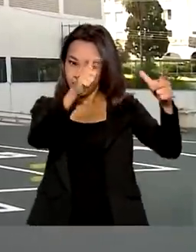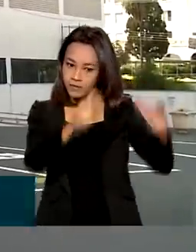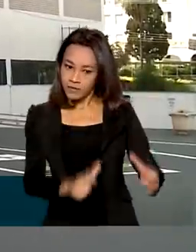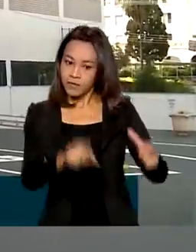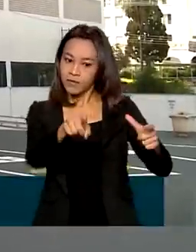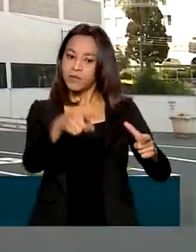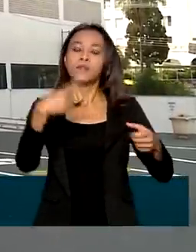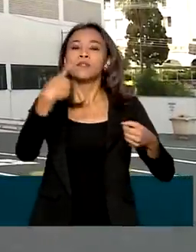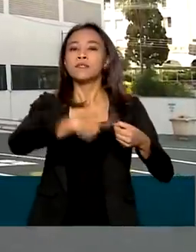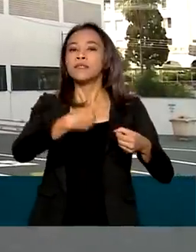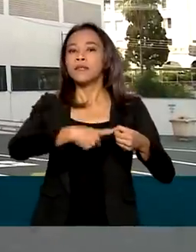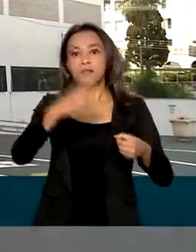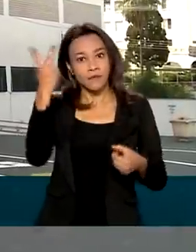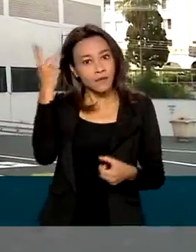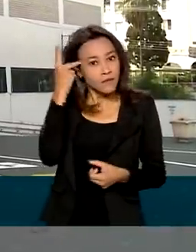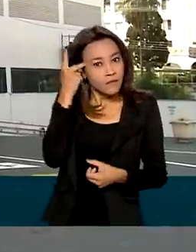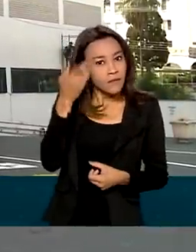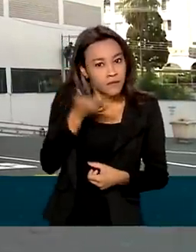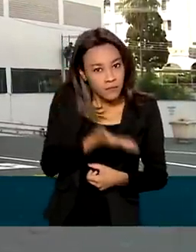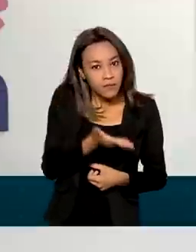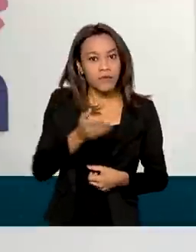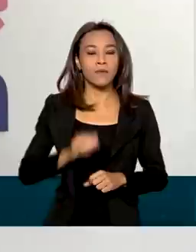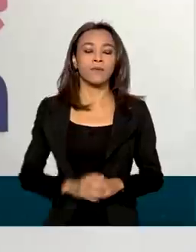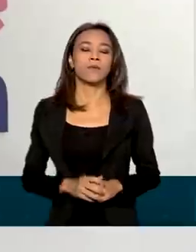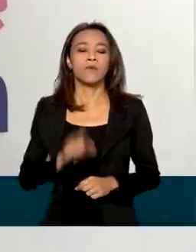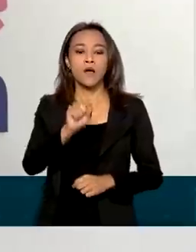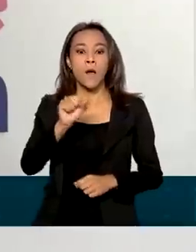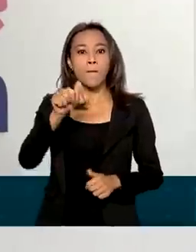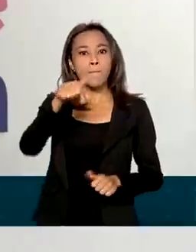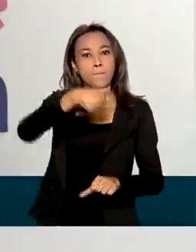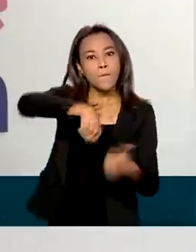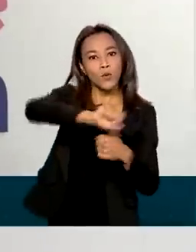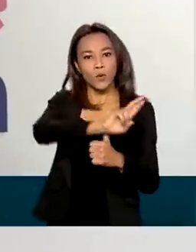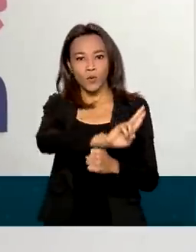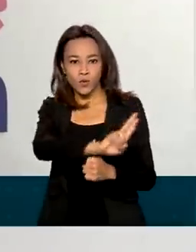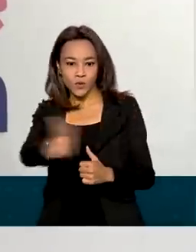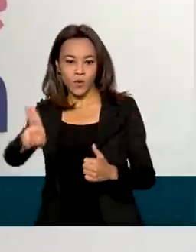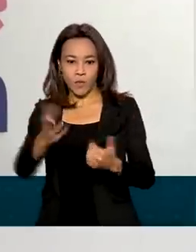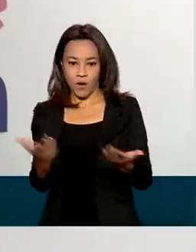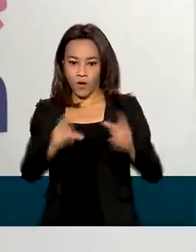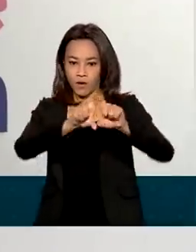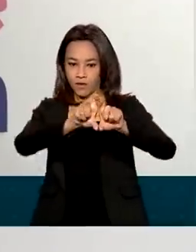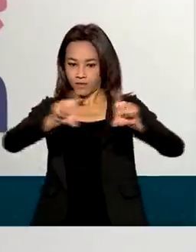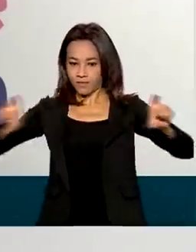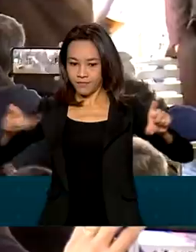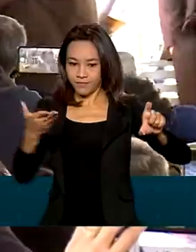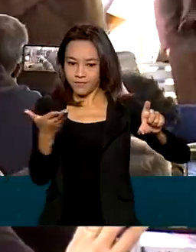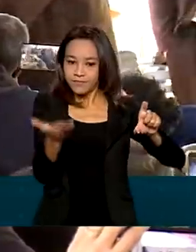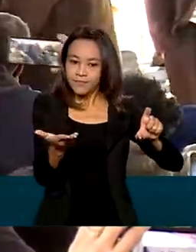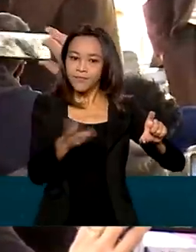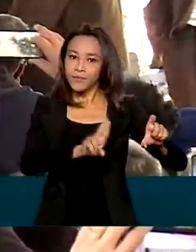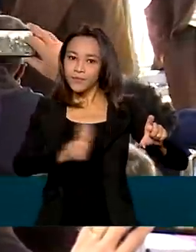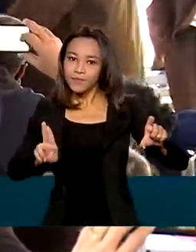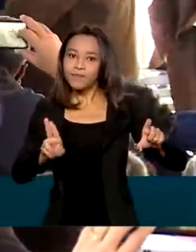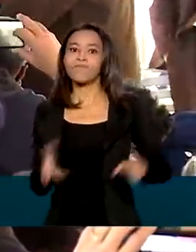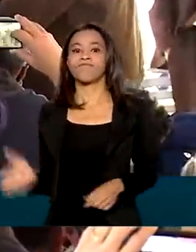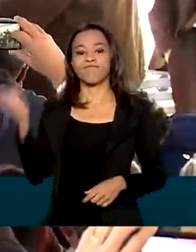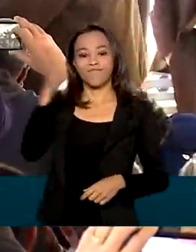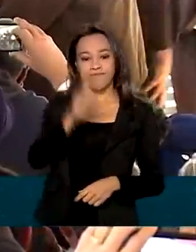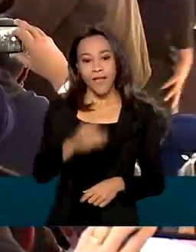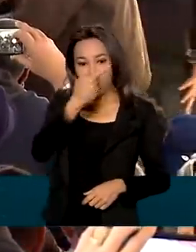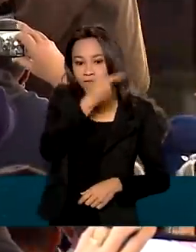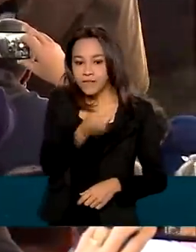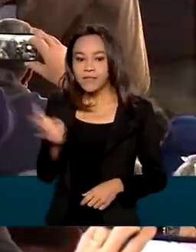Presidente Prudente, no interior de São Paulo, mudou de nome para Hospital de Esperança. A visita do